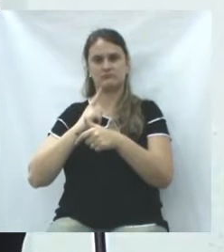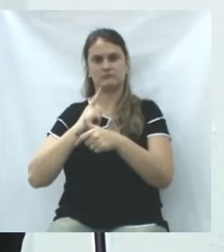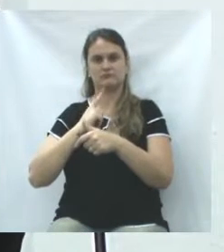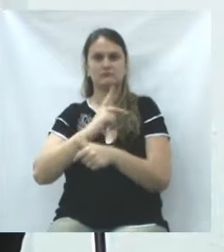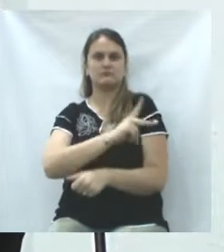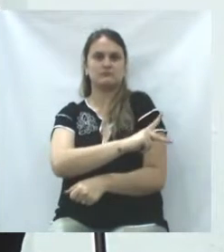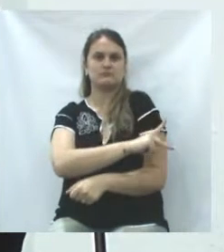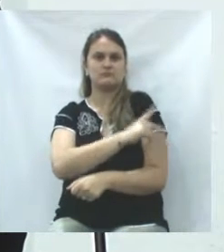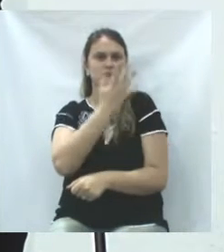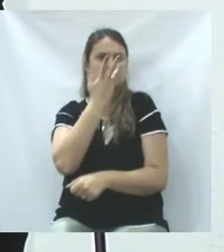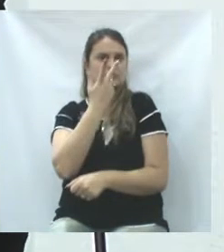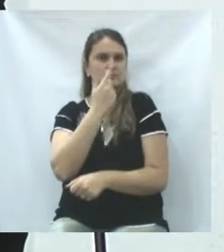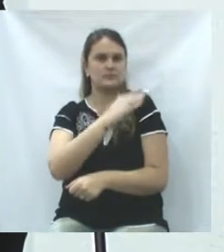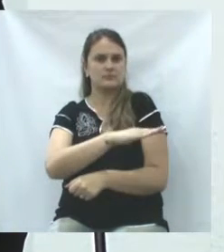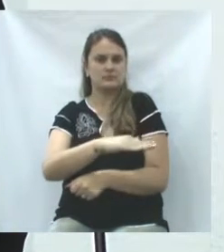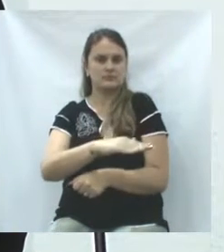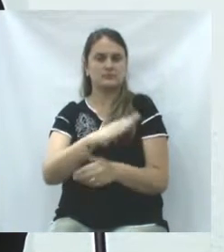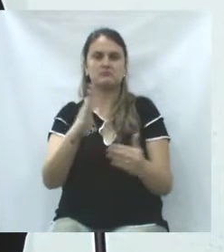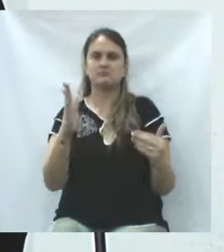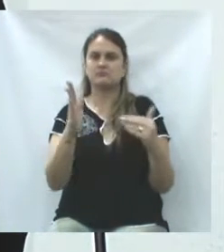pré-maternal,